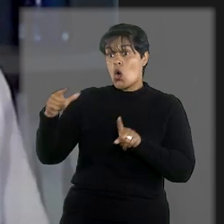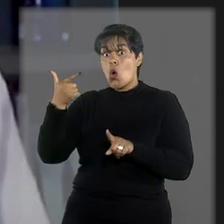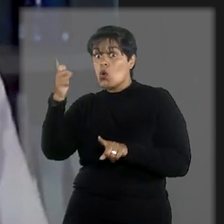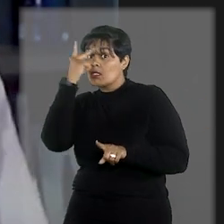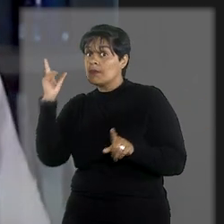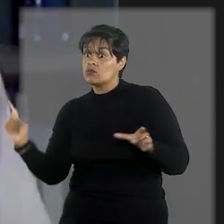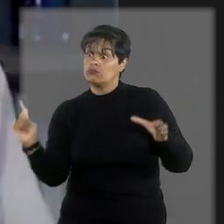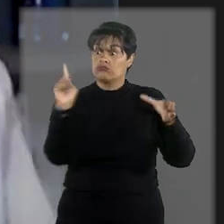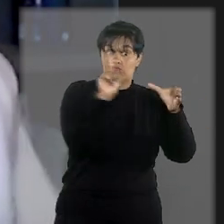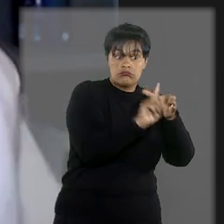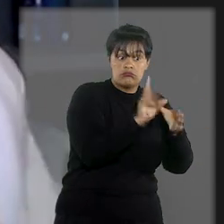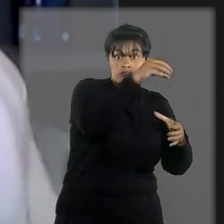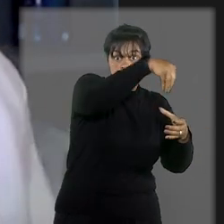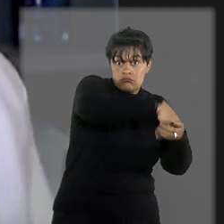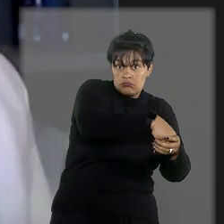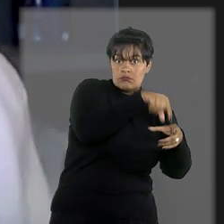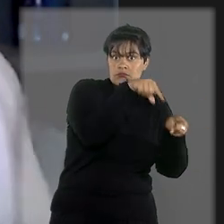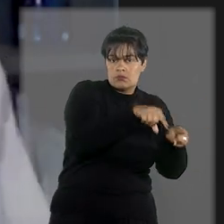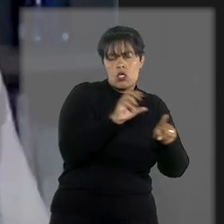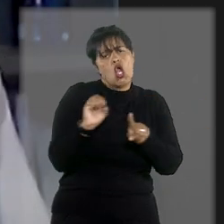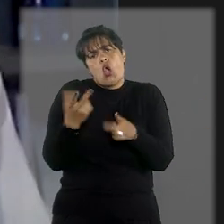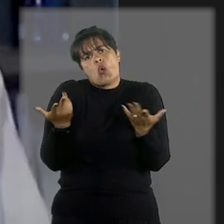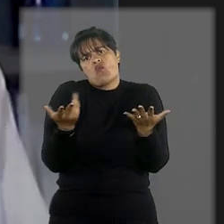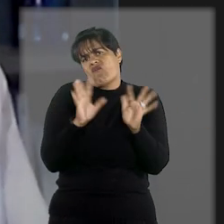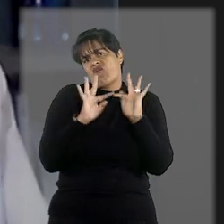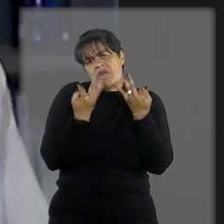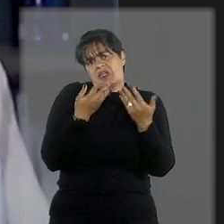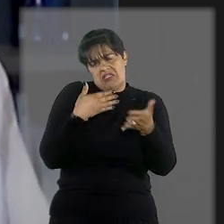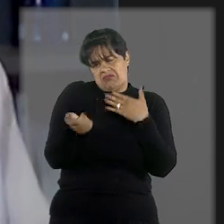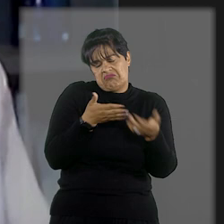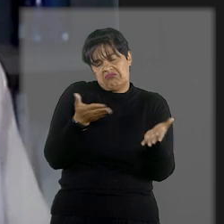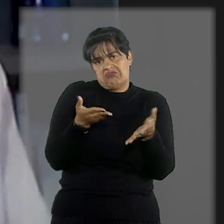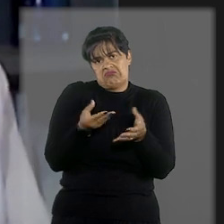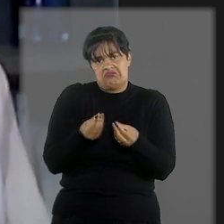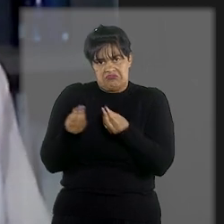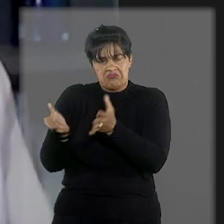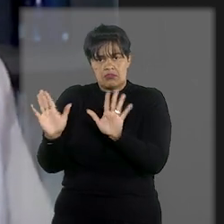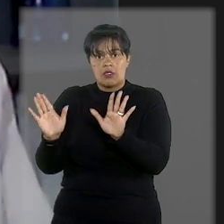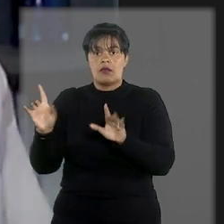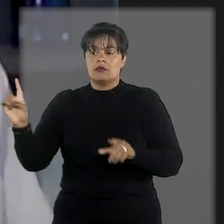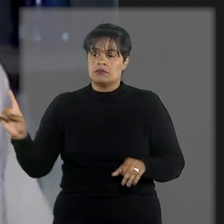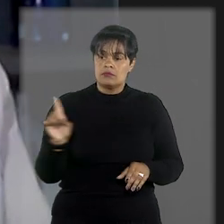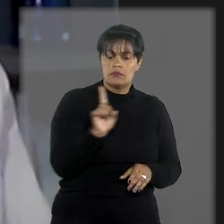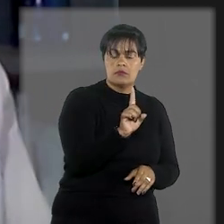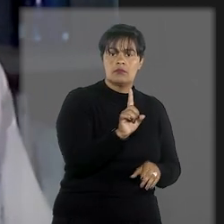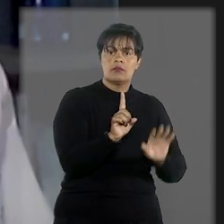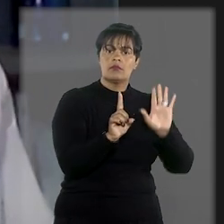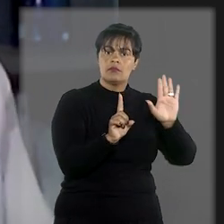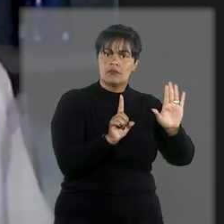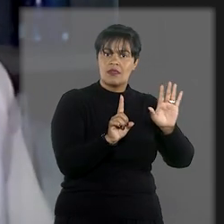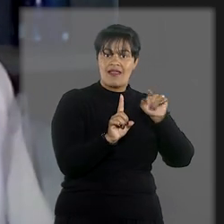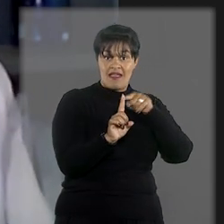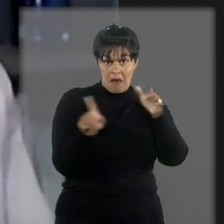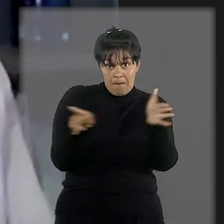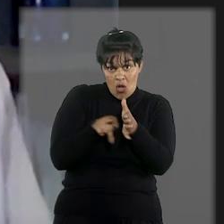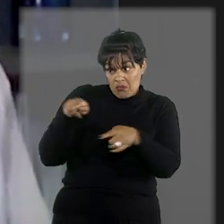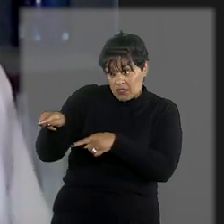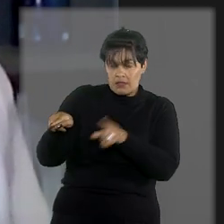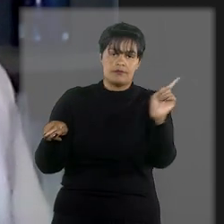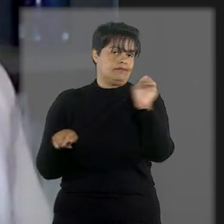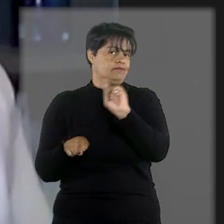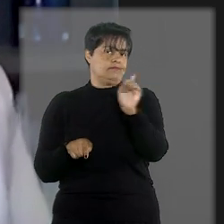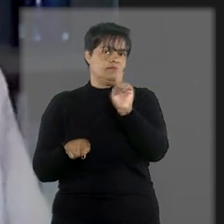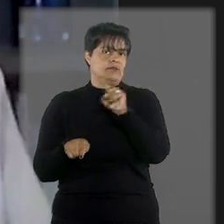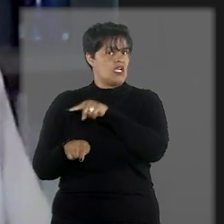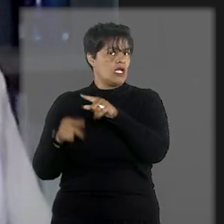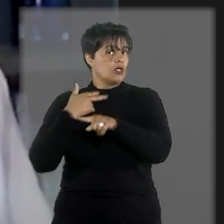imóvel. Ou então, um parente seu vai morar naquele imóvel, ele só detém a posse. Aquele imóvel não é dele, ele não